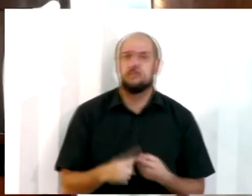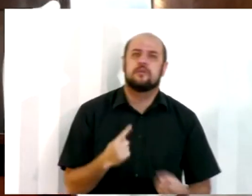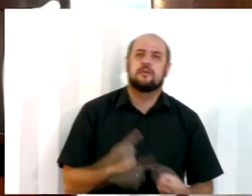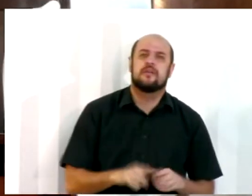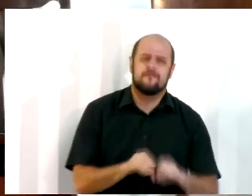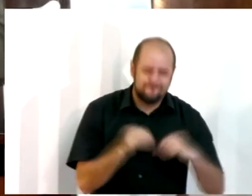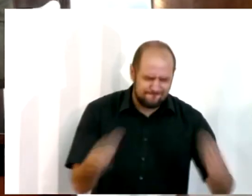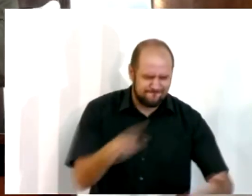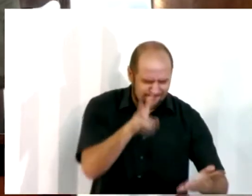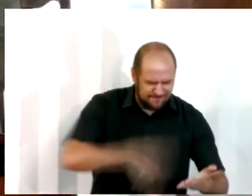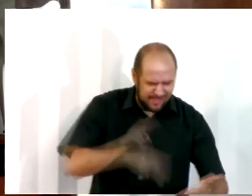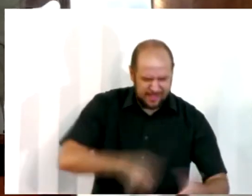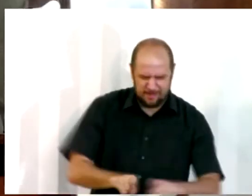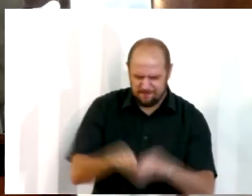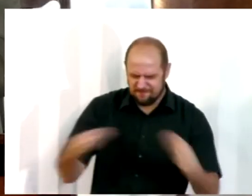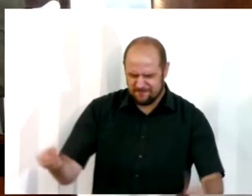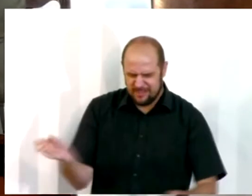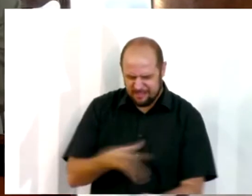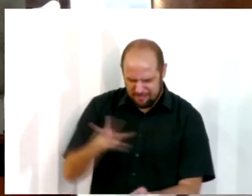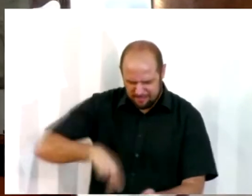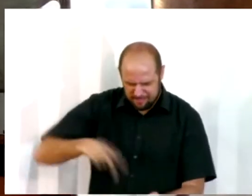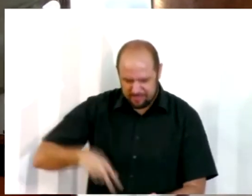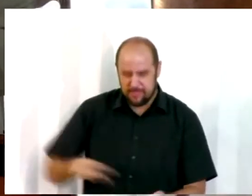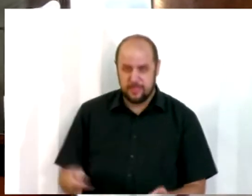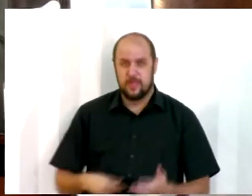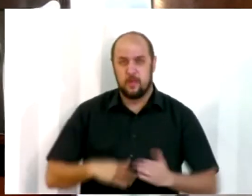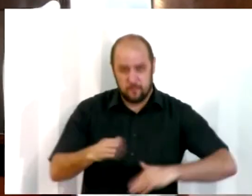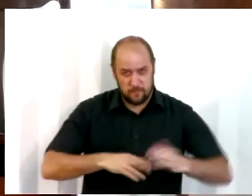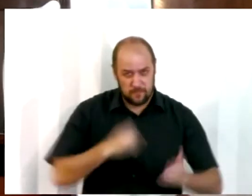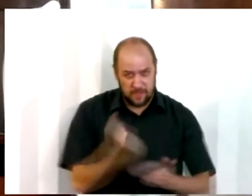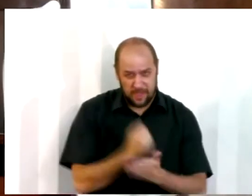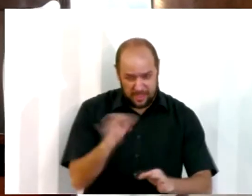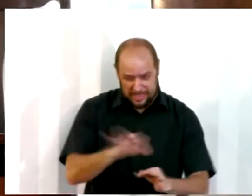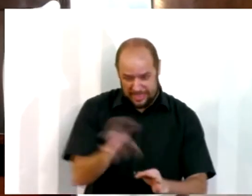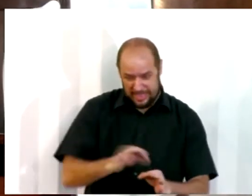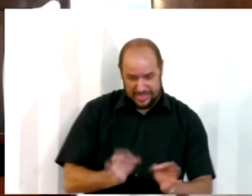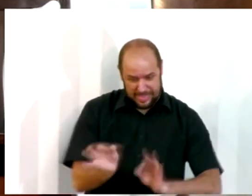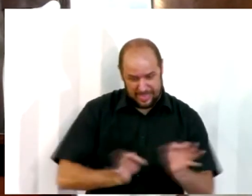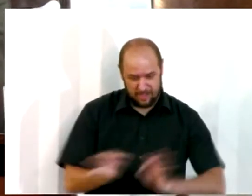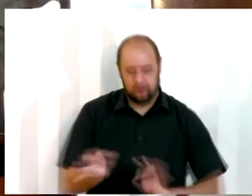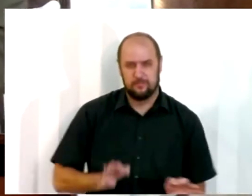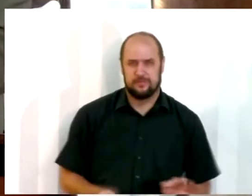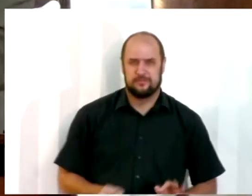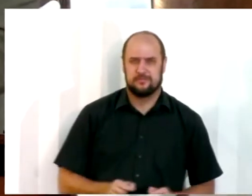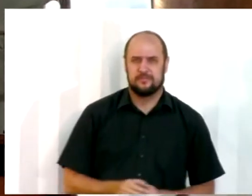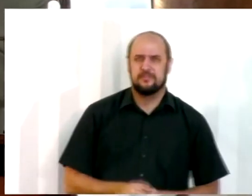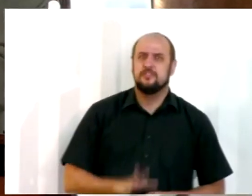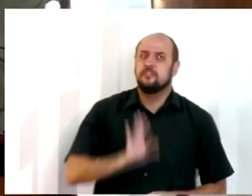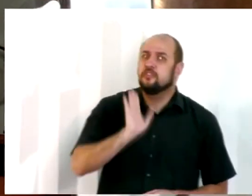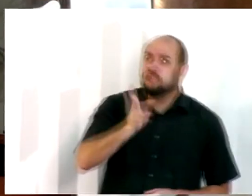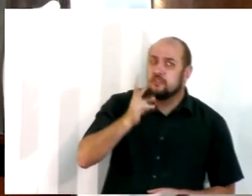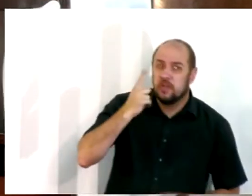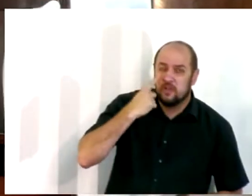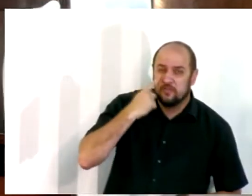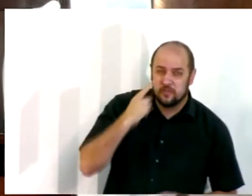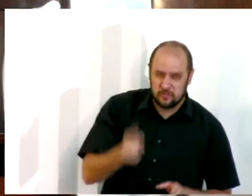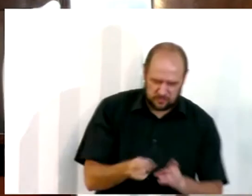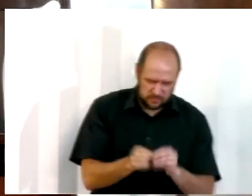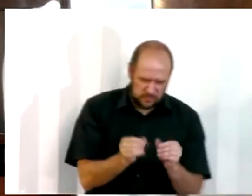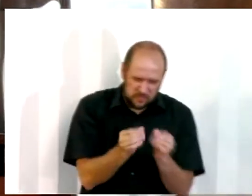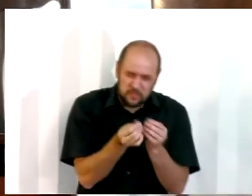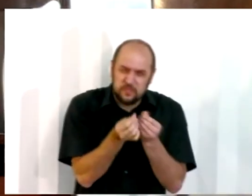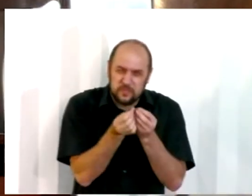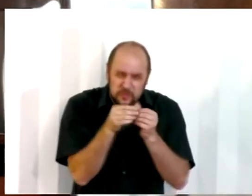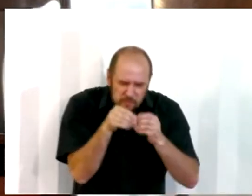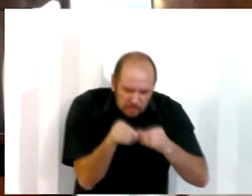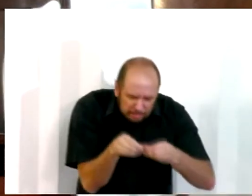De tanto que eu leio, vou ter que mandar renovar, fazer uma capa nova, ou se a sua Bíblia está com as páginas grudadas, já viu gente assim, abra lá no livro de Ageu,